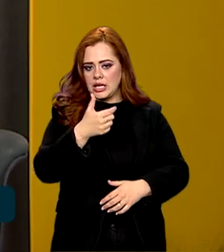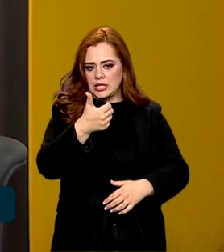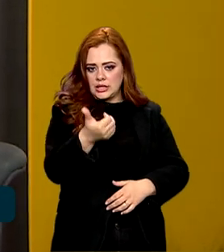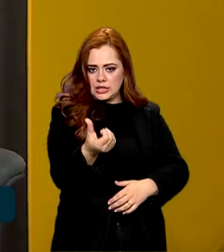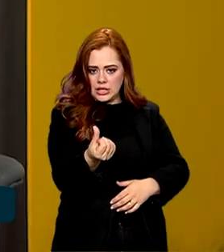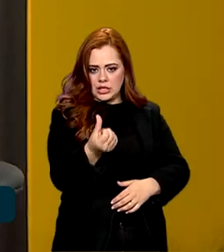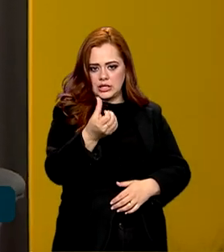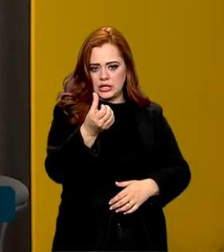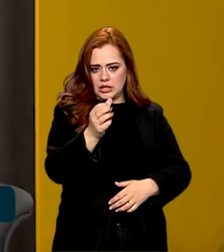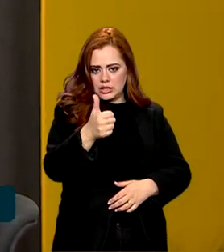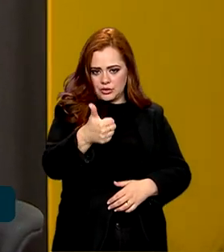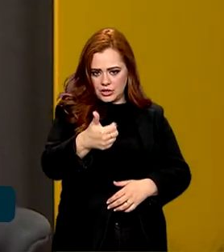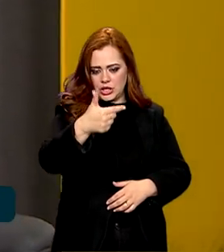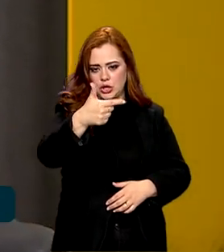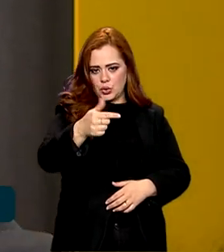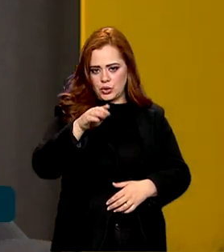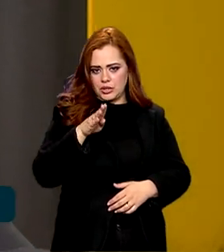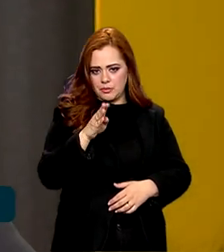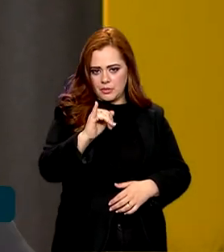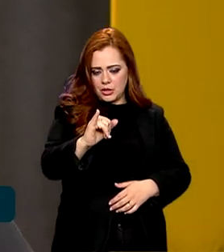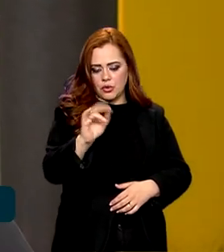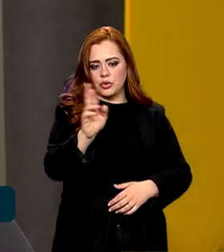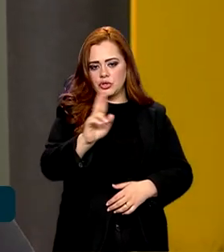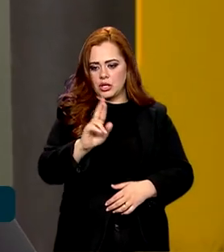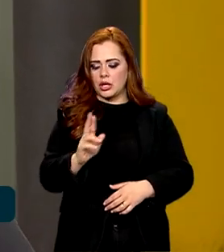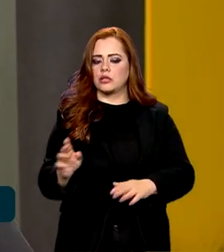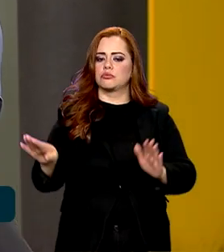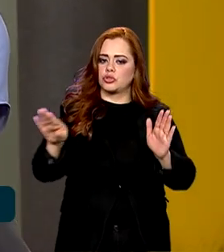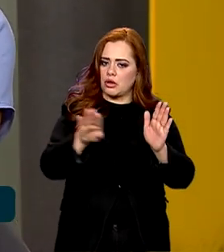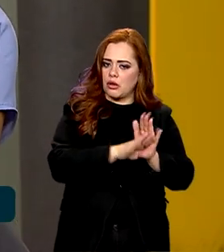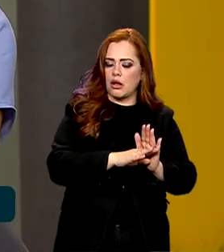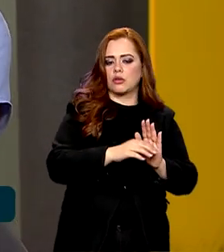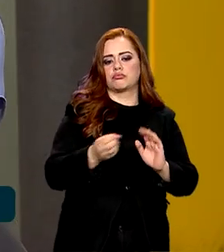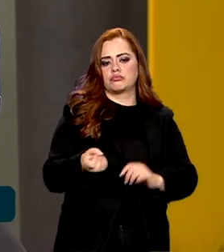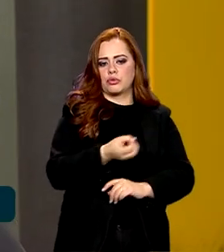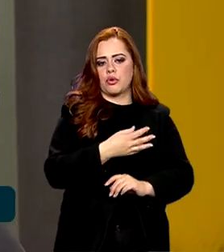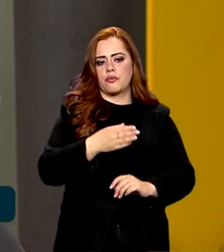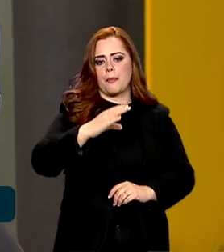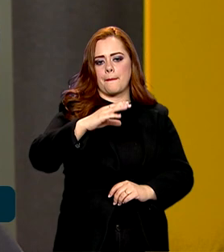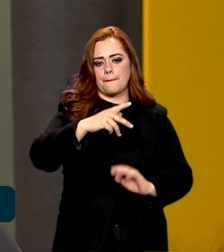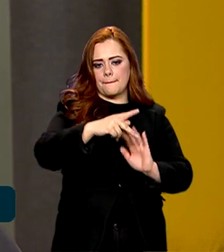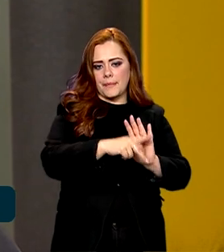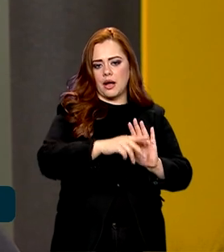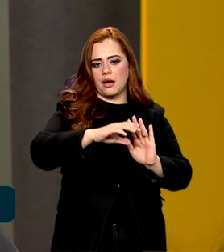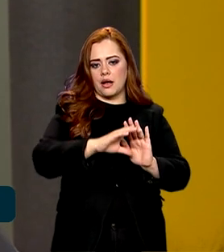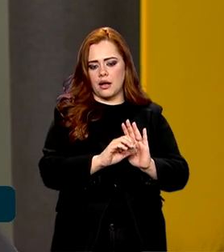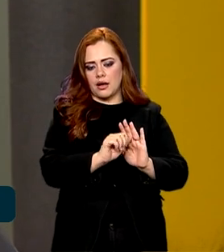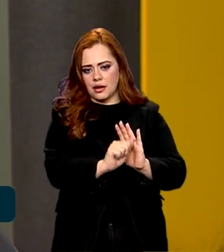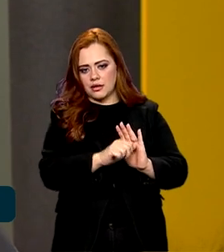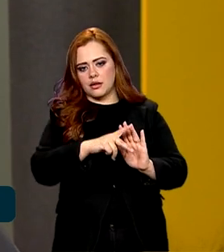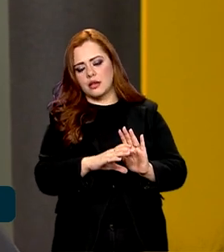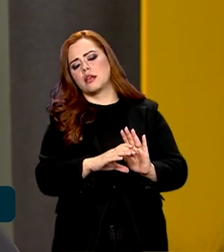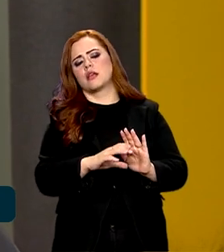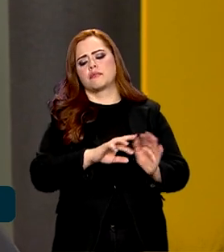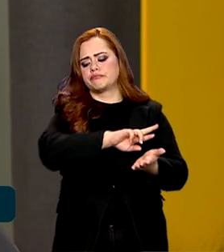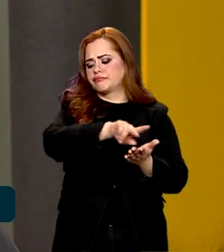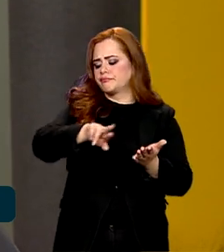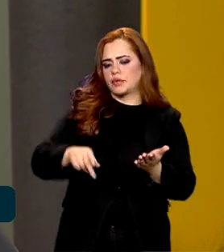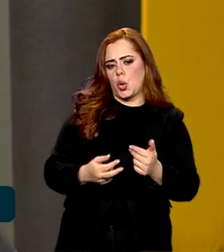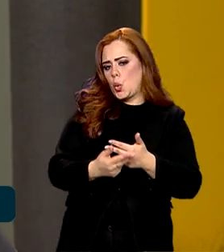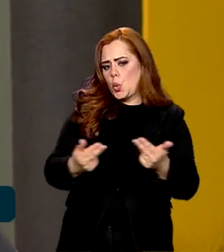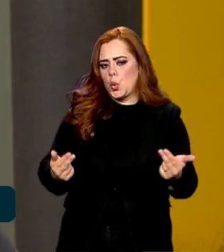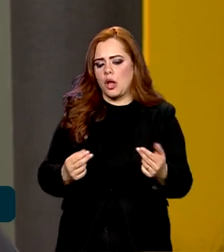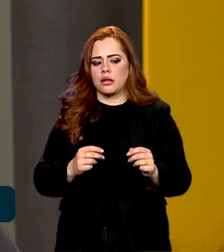bilhões de reais vindos aí para o novo PAC da iniciativa privada. De várias formas, né? As empresas podem